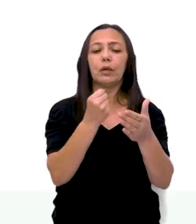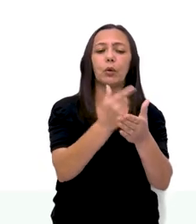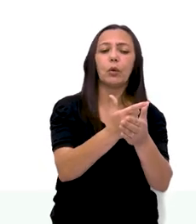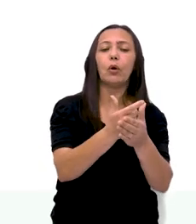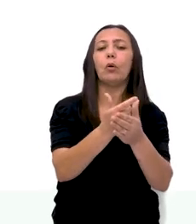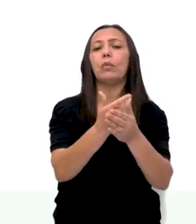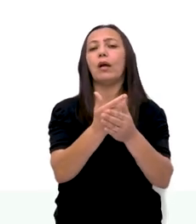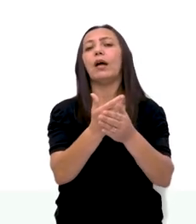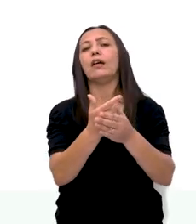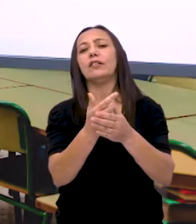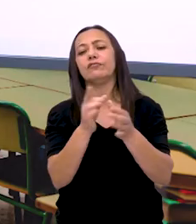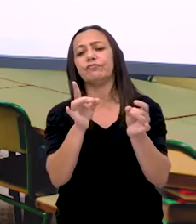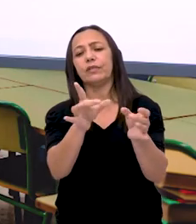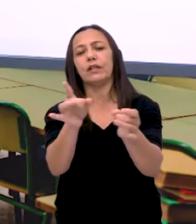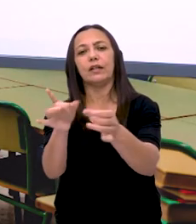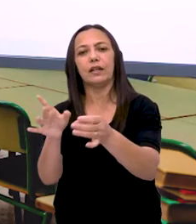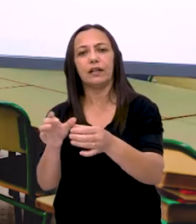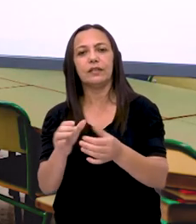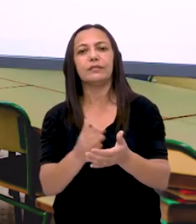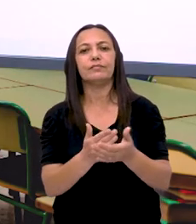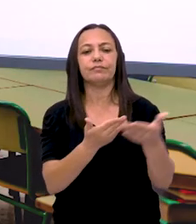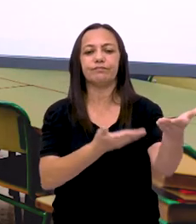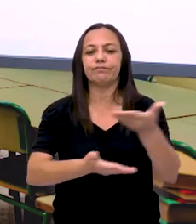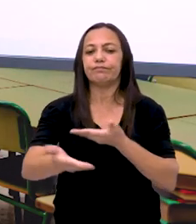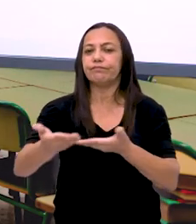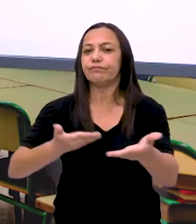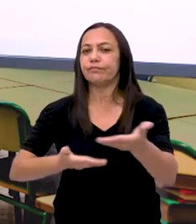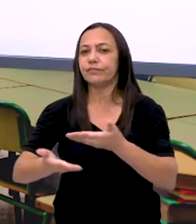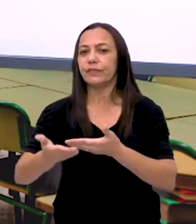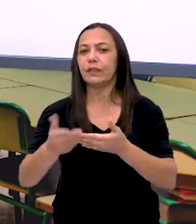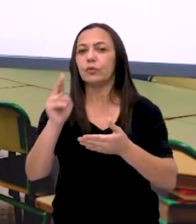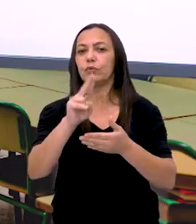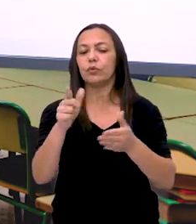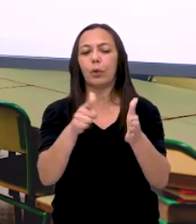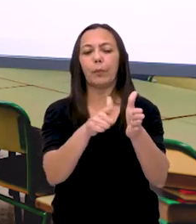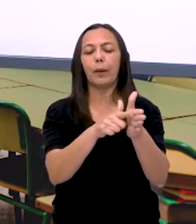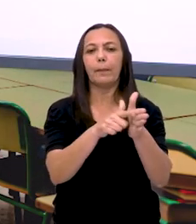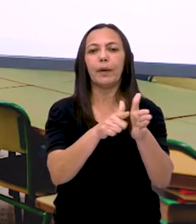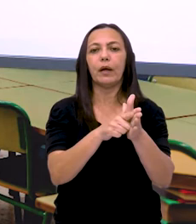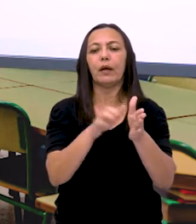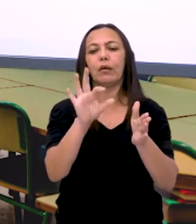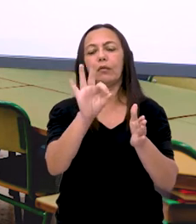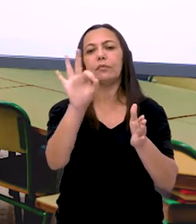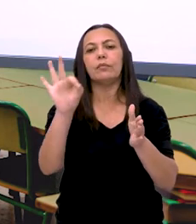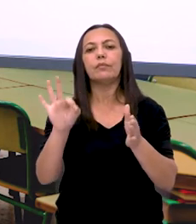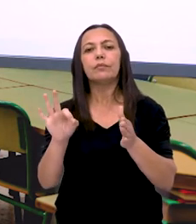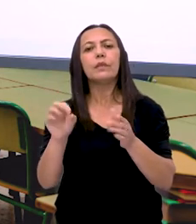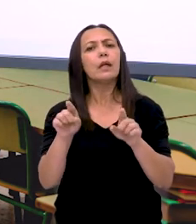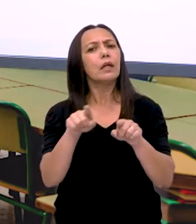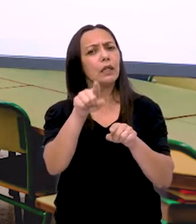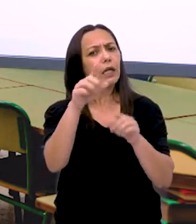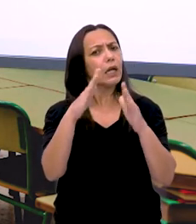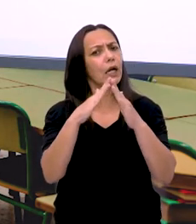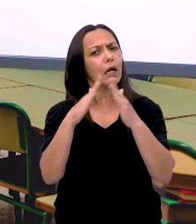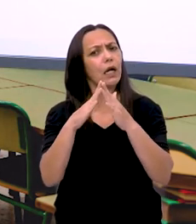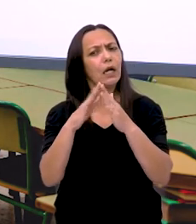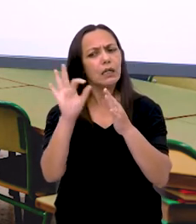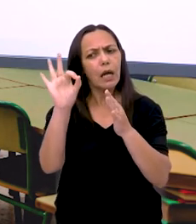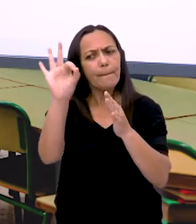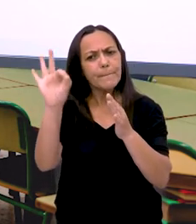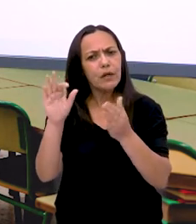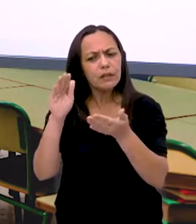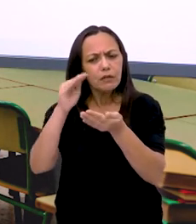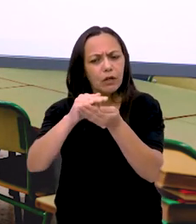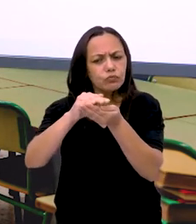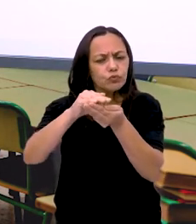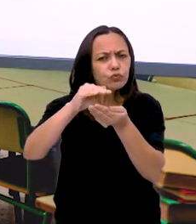compra. Venda. troca. Cédulas. moedas. Poupa também. em casa. Junta as moedinhas. Para